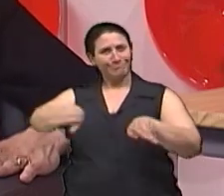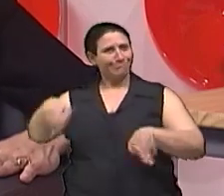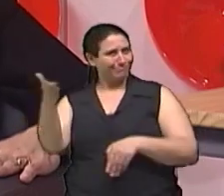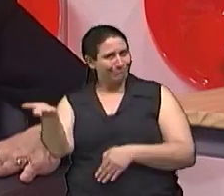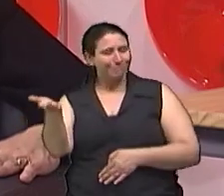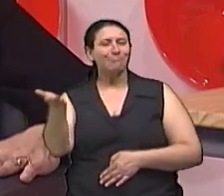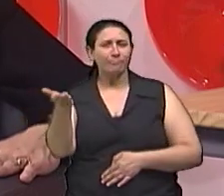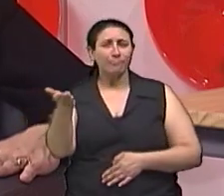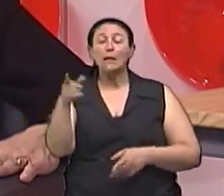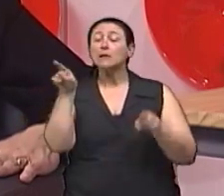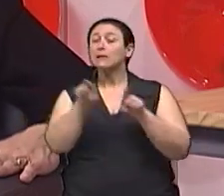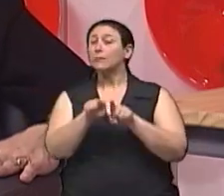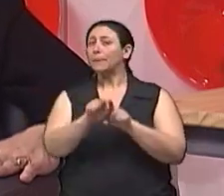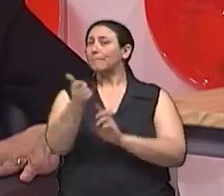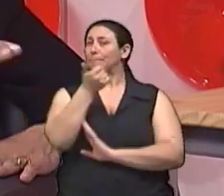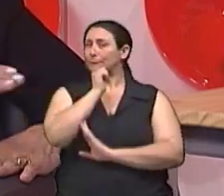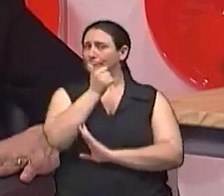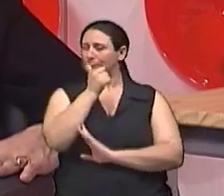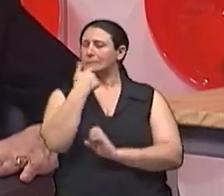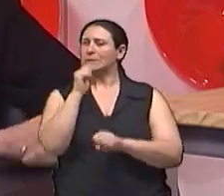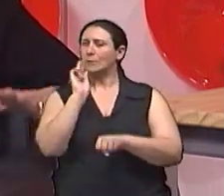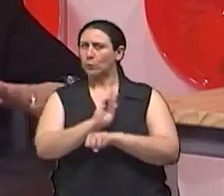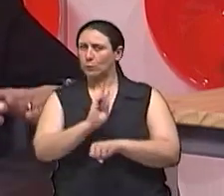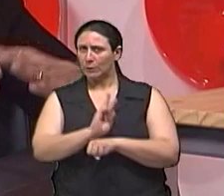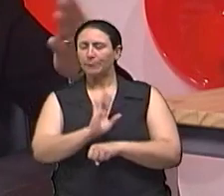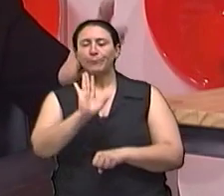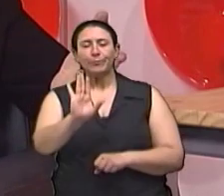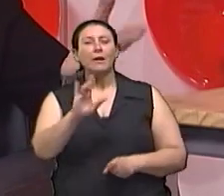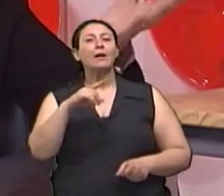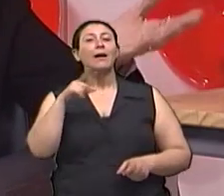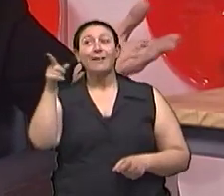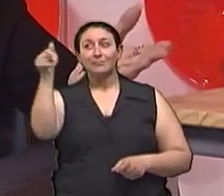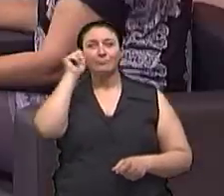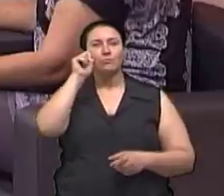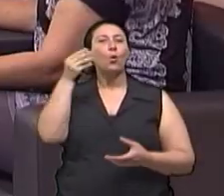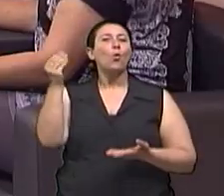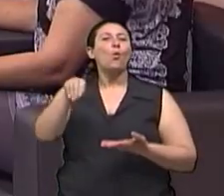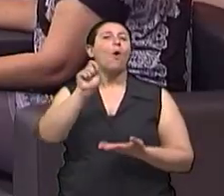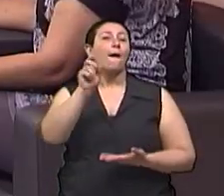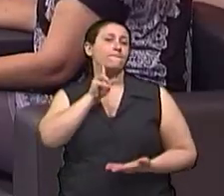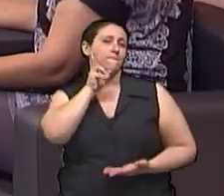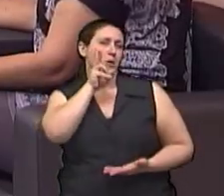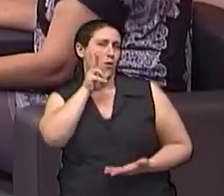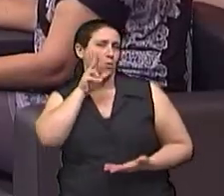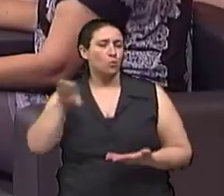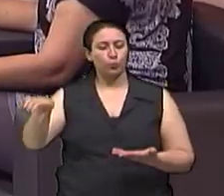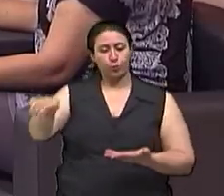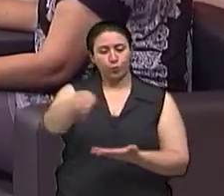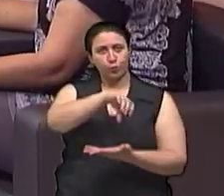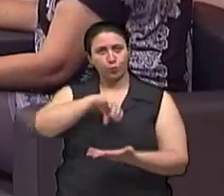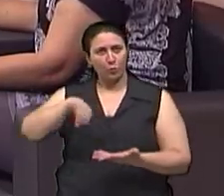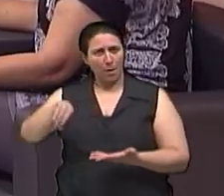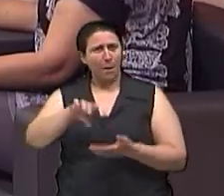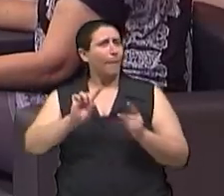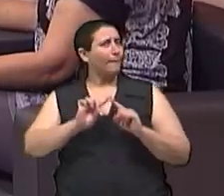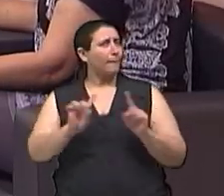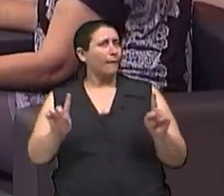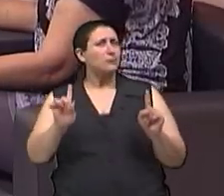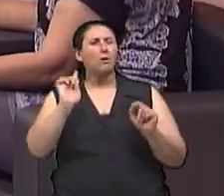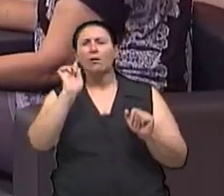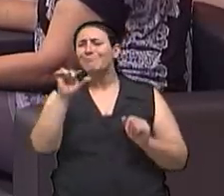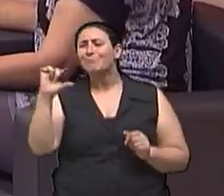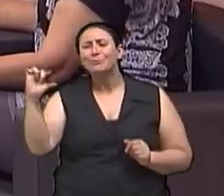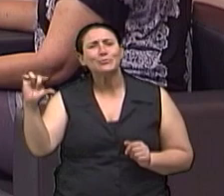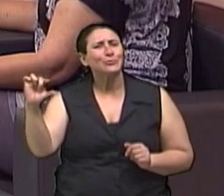também tem que ter cuidado Por exemplo, nessa receita dela, ela colocou o vinho O vinho, Mas a gente observou que é uma quantidade